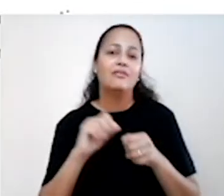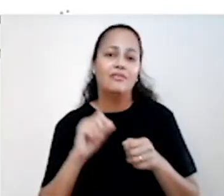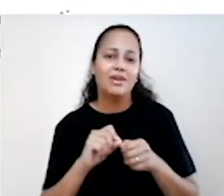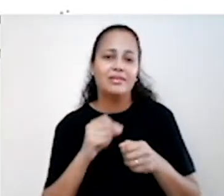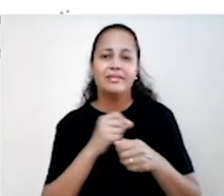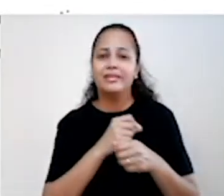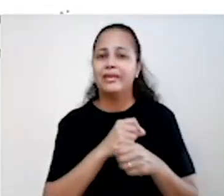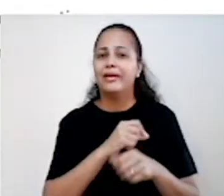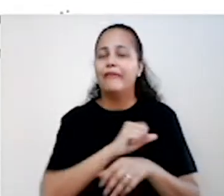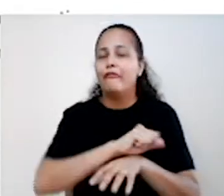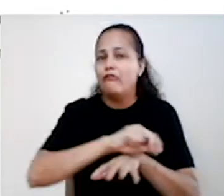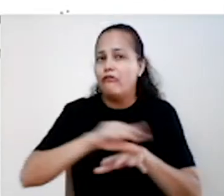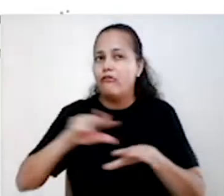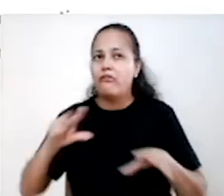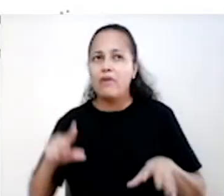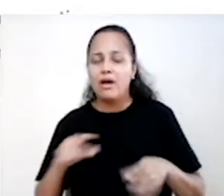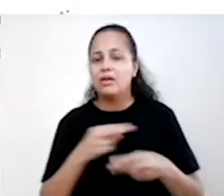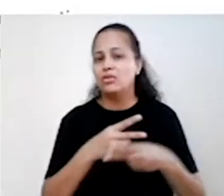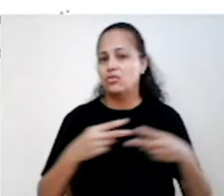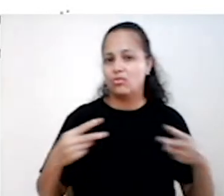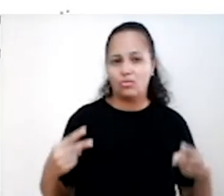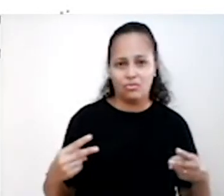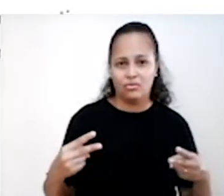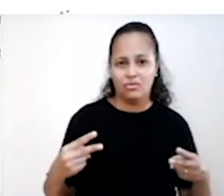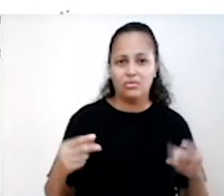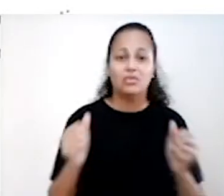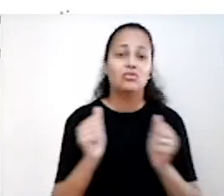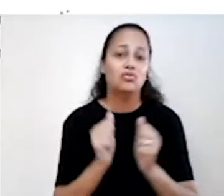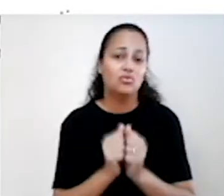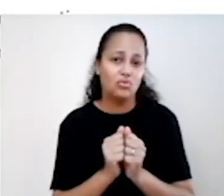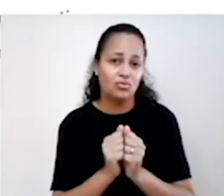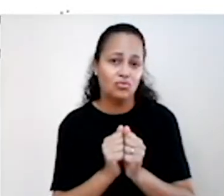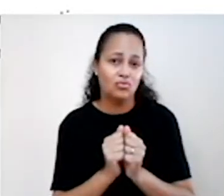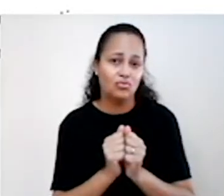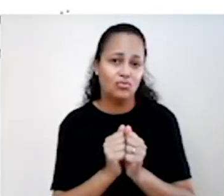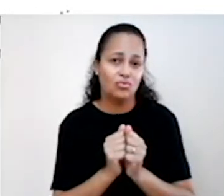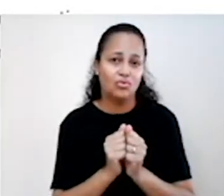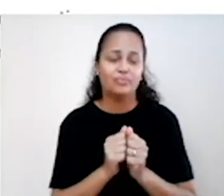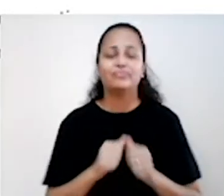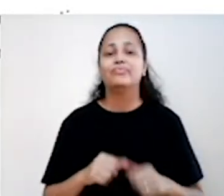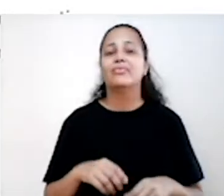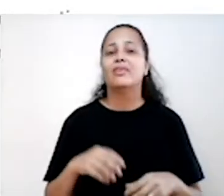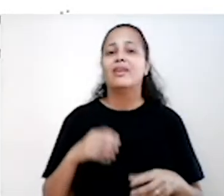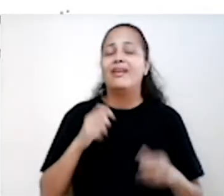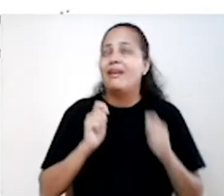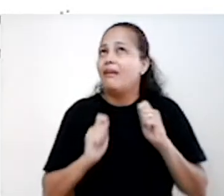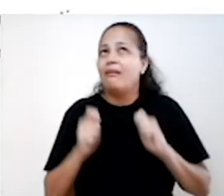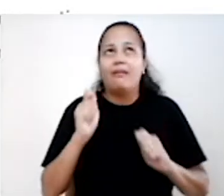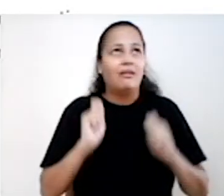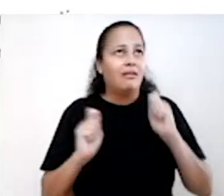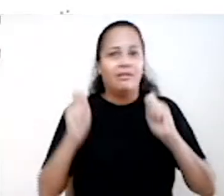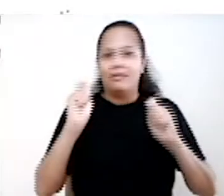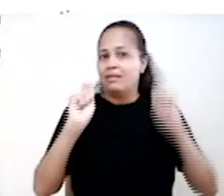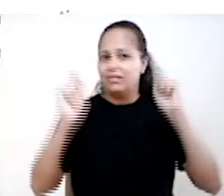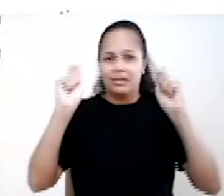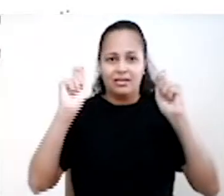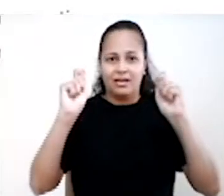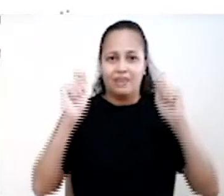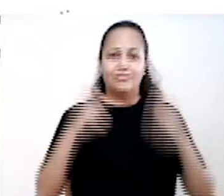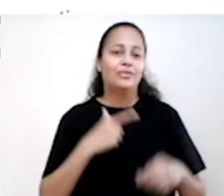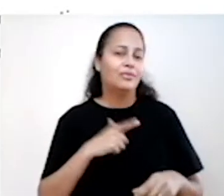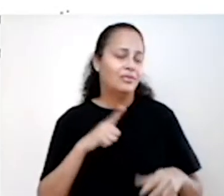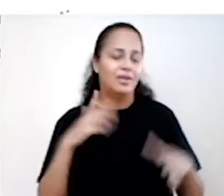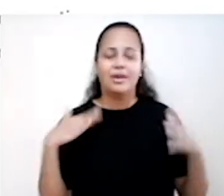fazer várias tarefas ao mesmo tempo, sentir-se esgotado, frustrado, estressado, irritado, não ter atividades de